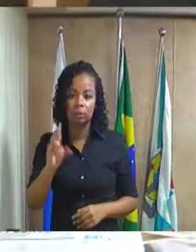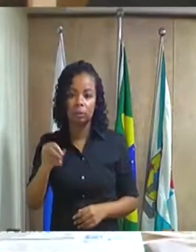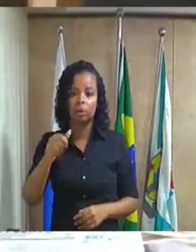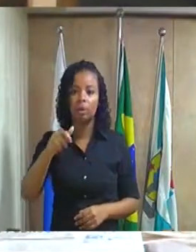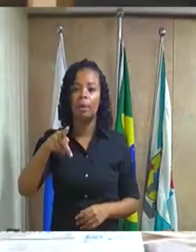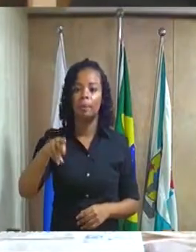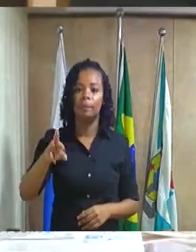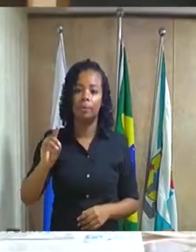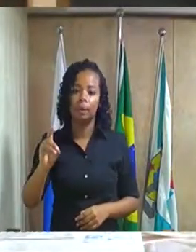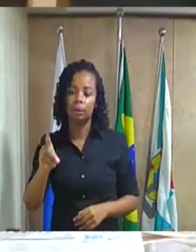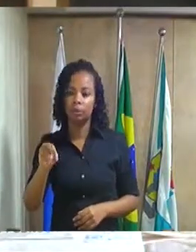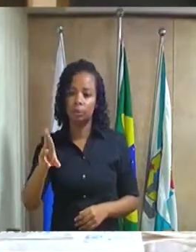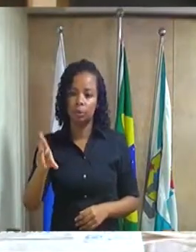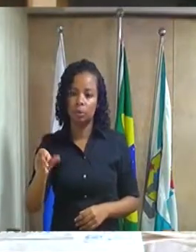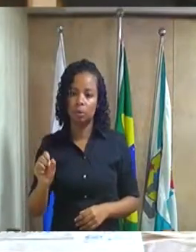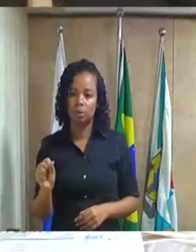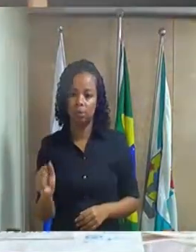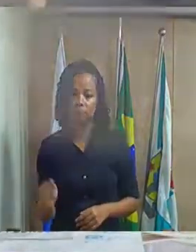Pedrosa